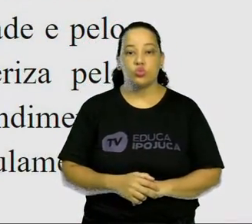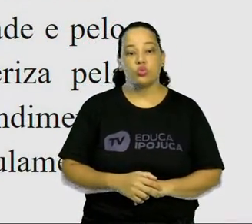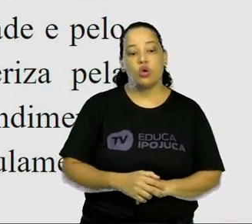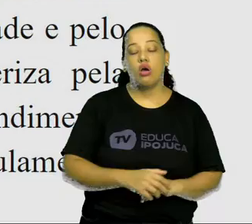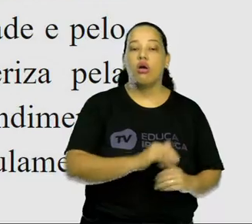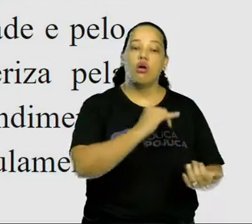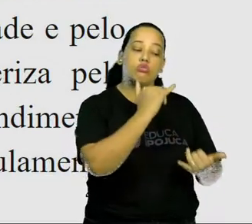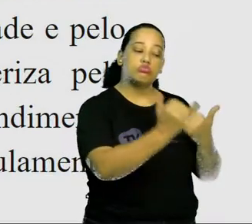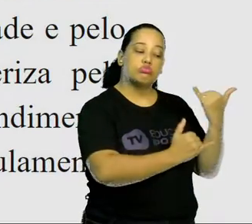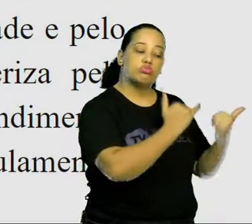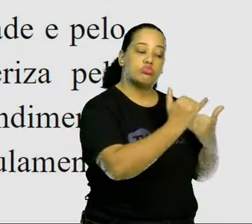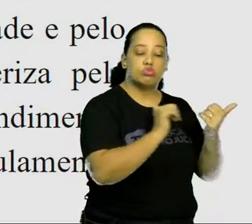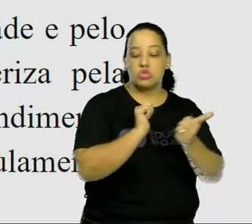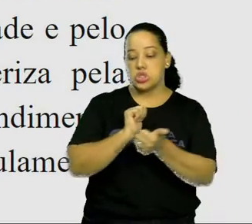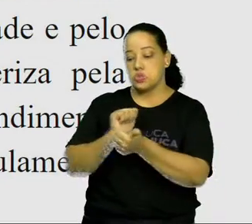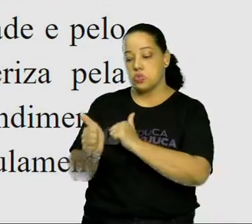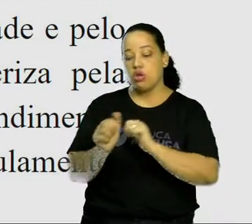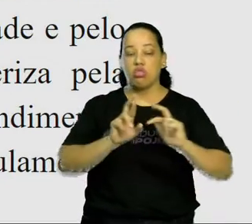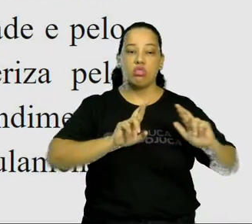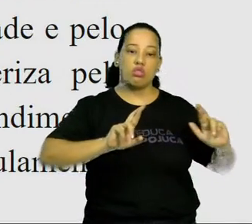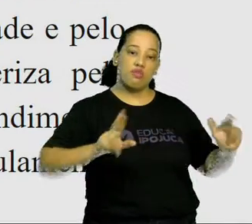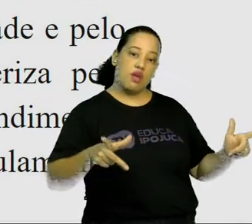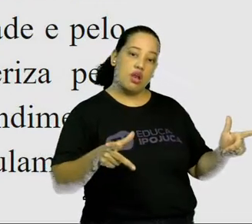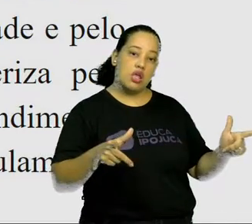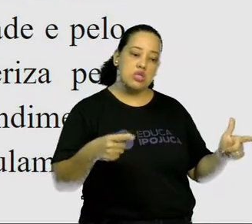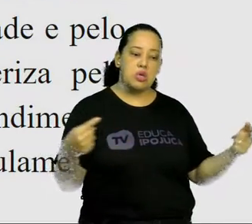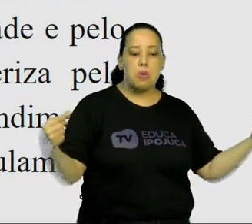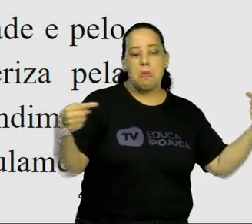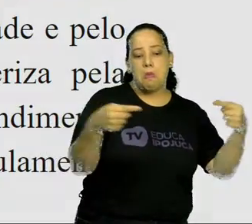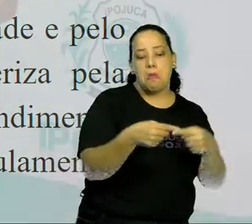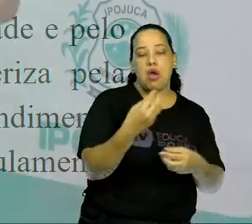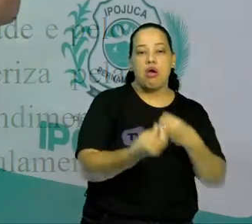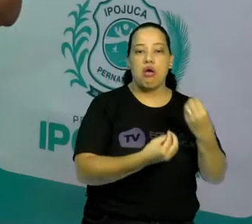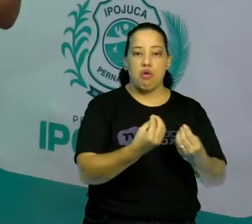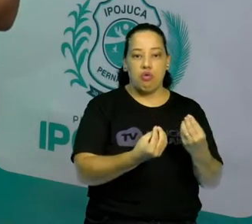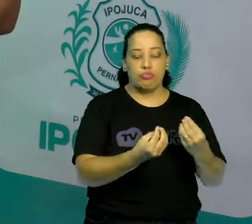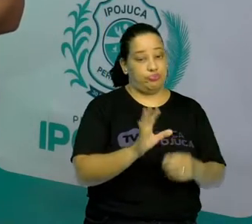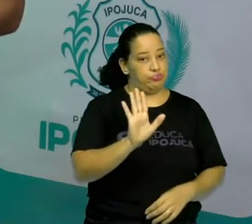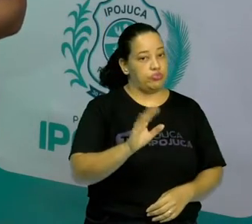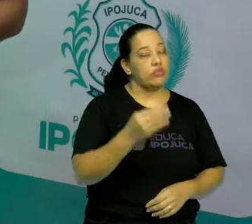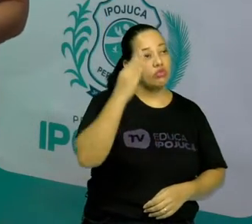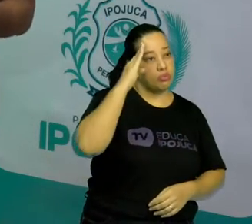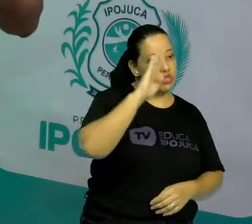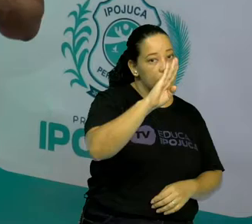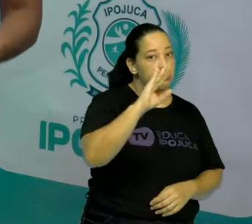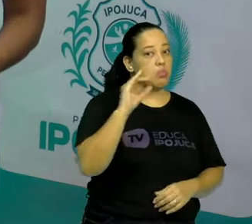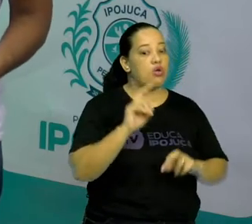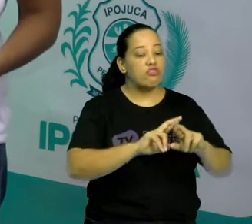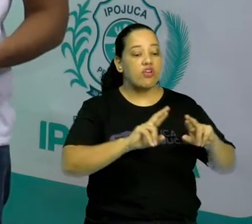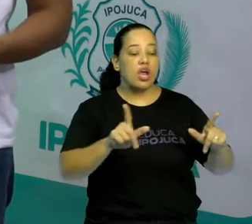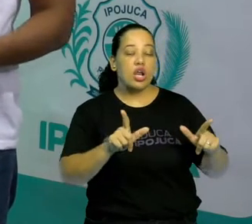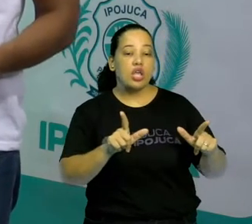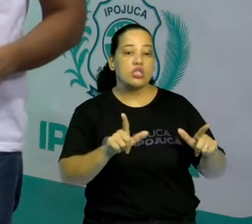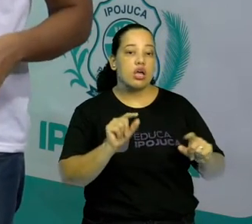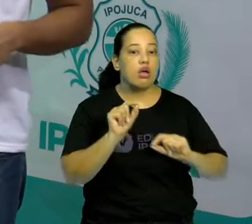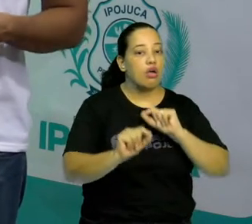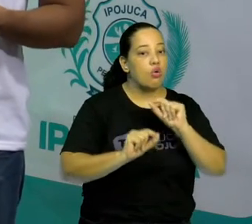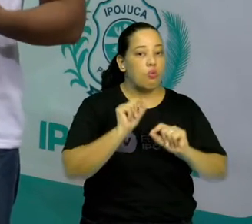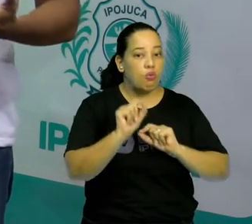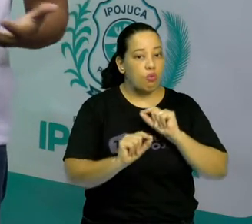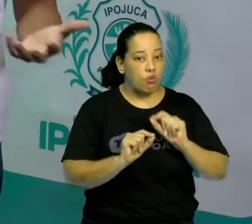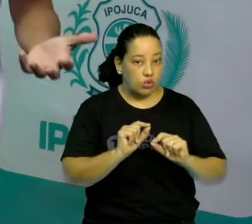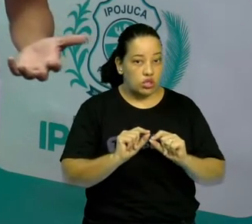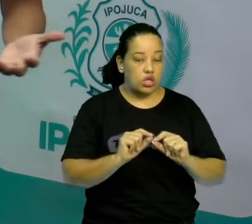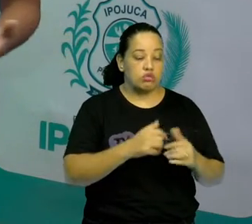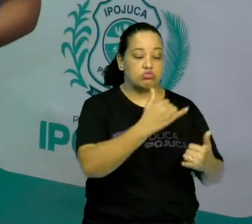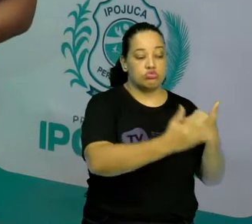jogo e esporte e como eles se relacionam? A principal diferença entre o jogo e o esporte está justamente na questão